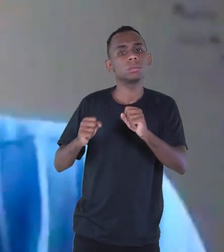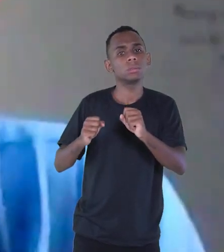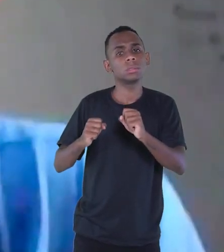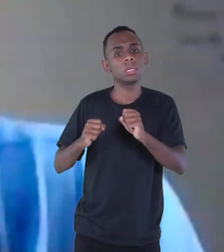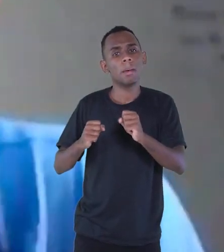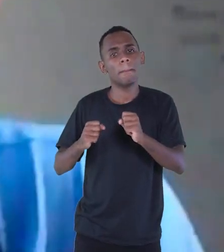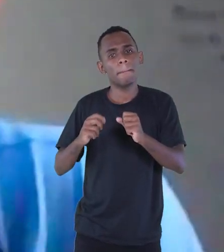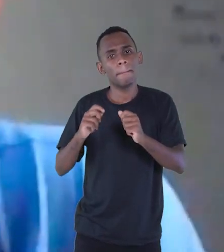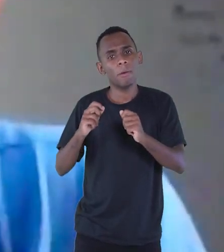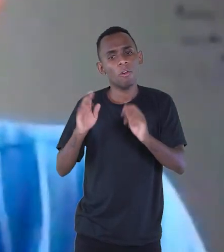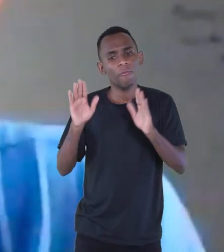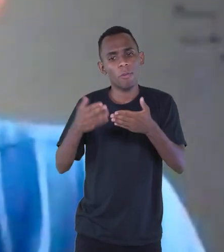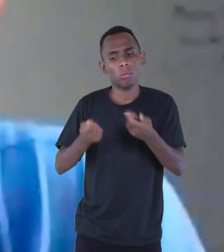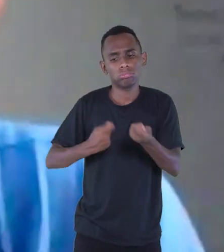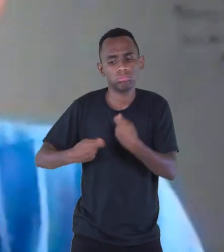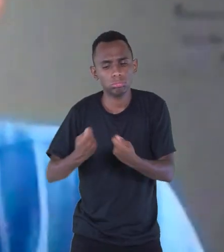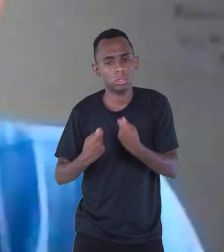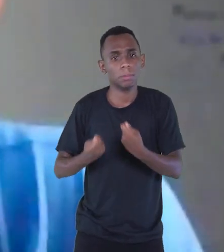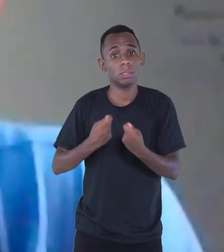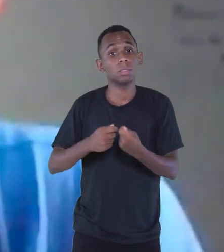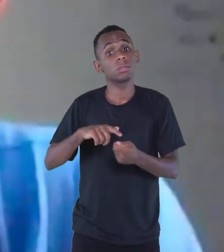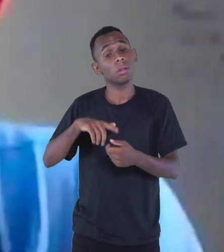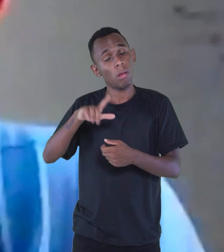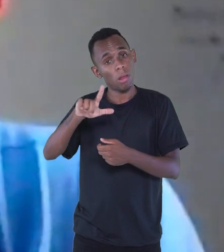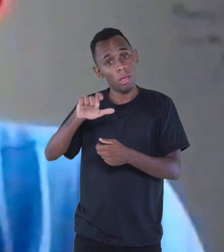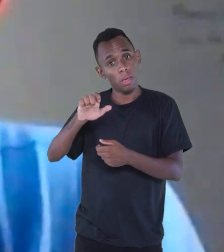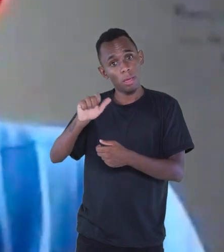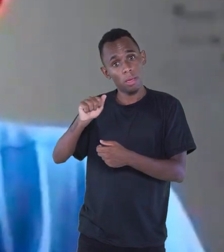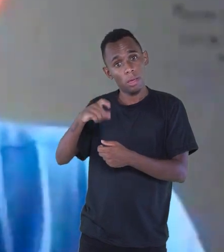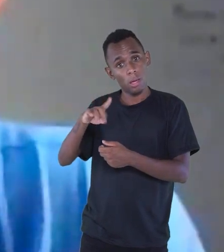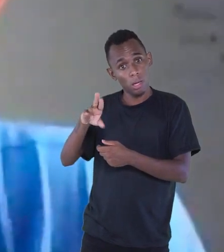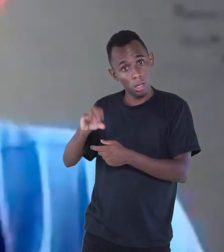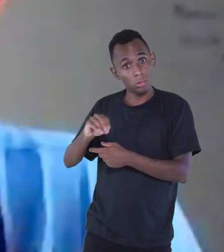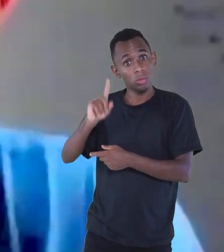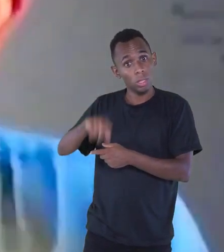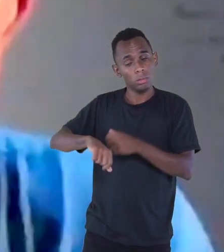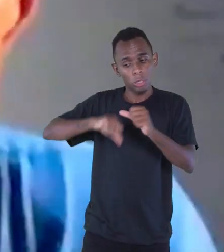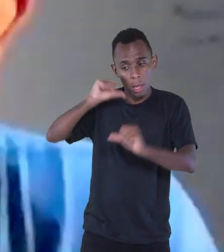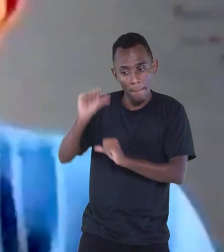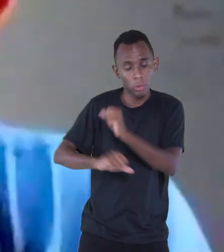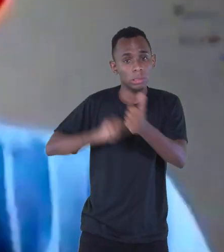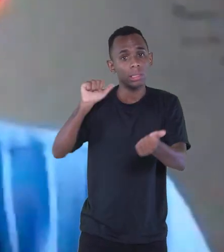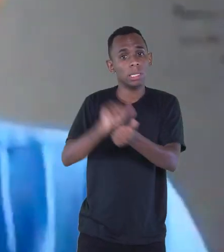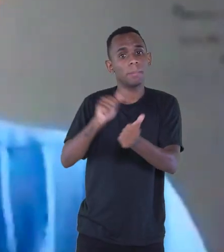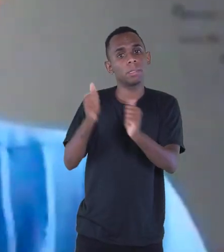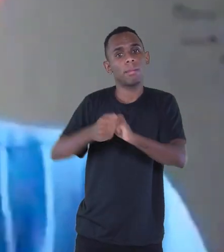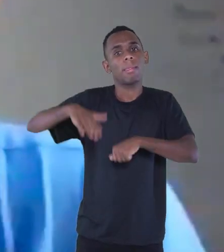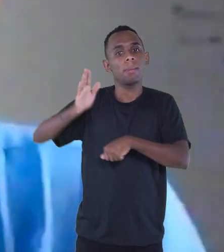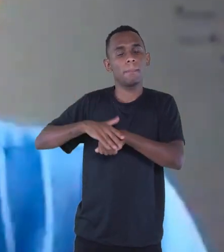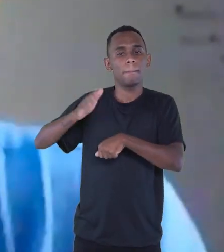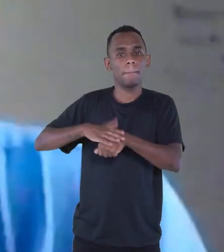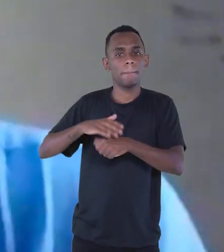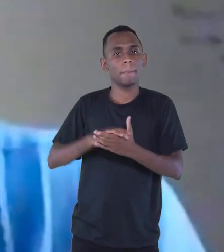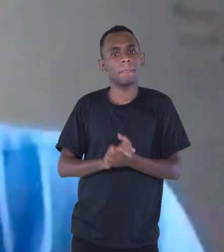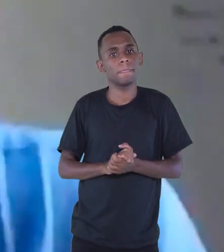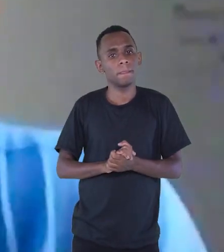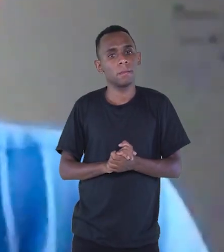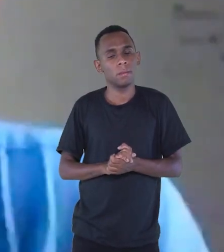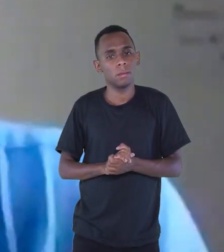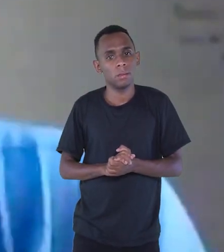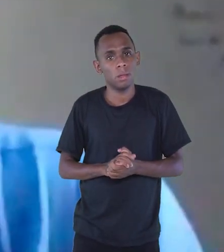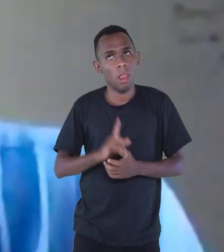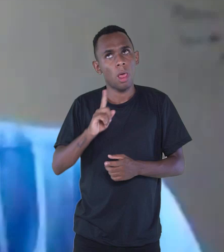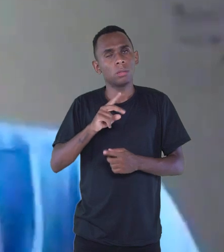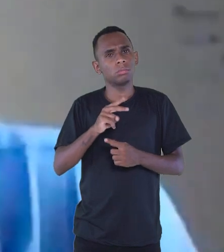Gomes de Barros que vai dar esse formato do Libreto, que lá no Nordeste,